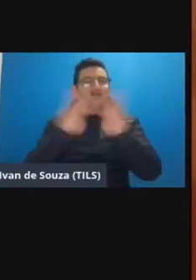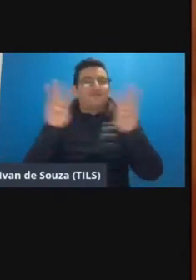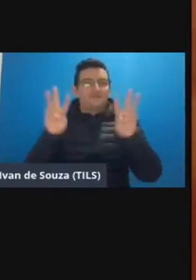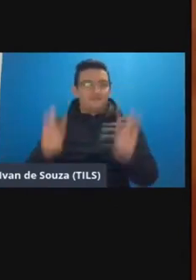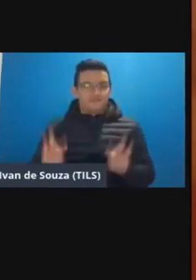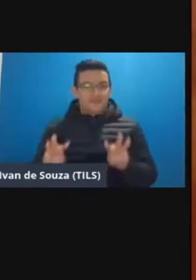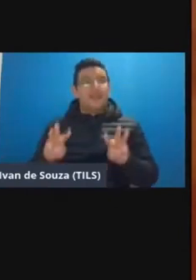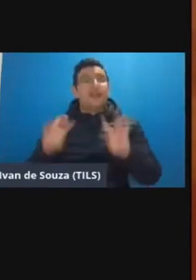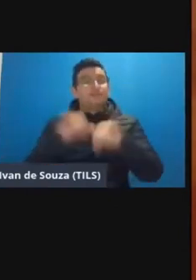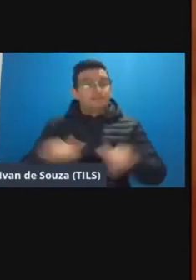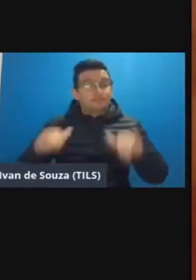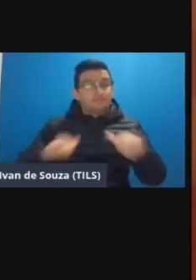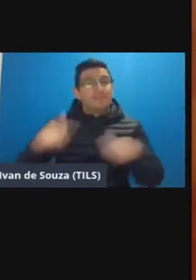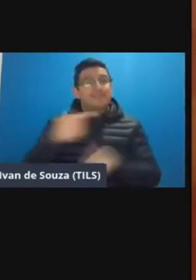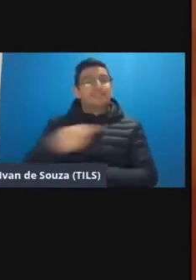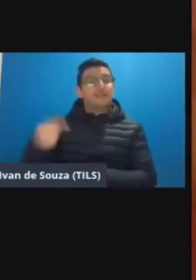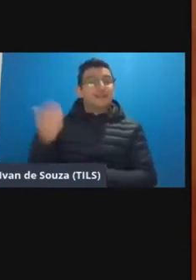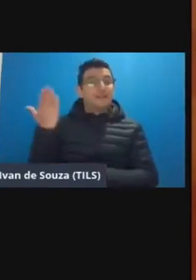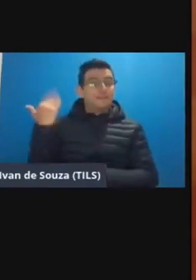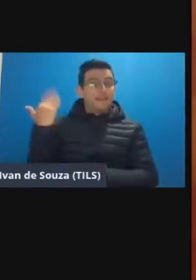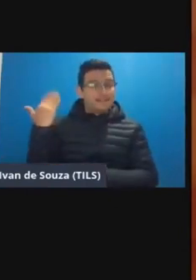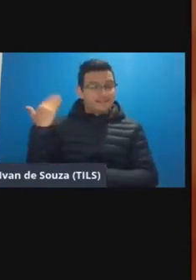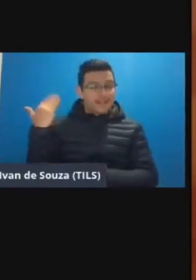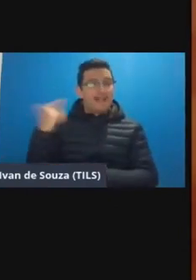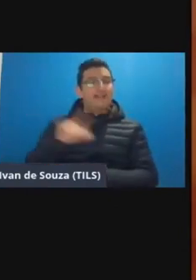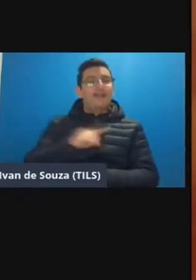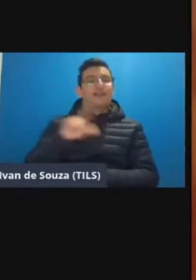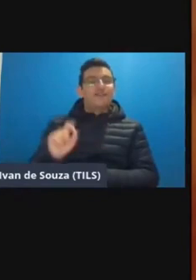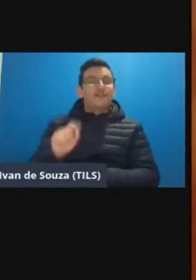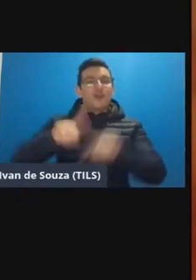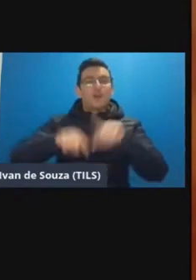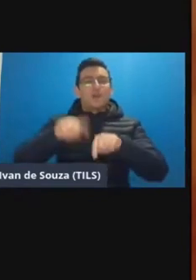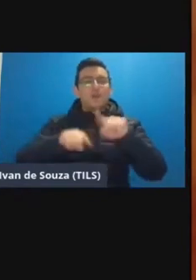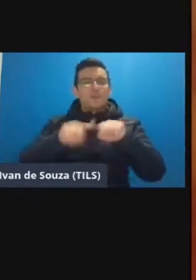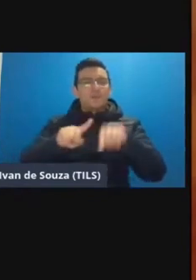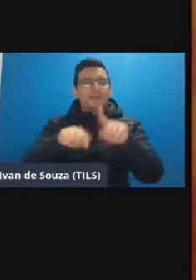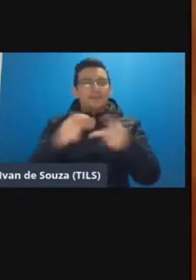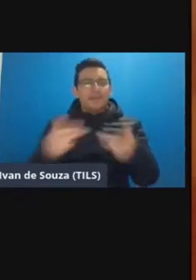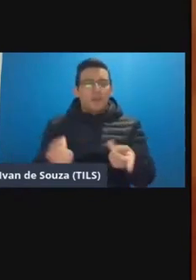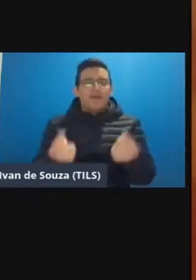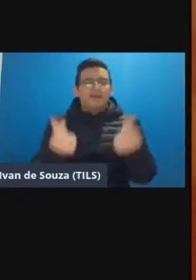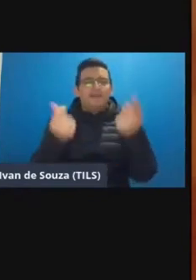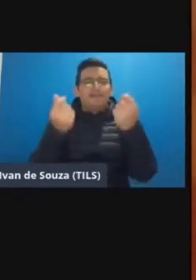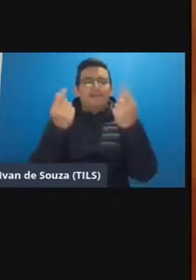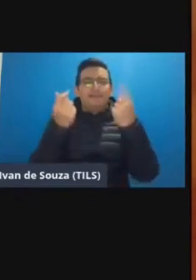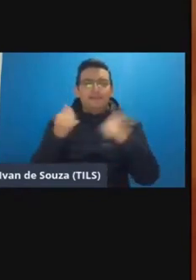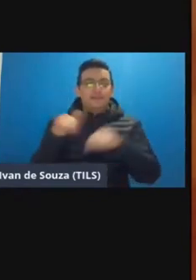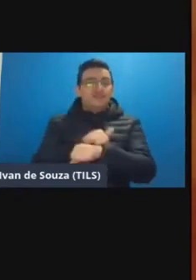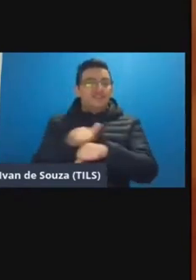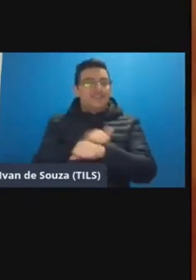lançou na semana passada é um material riquíssimo de recursos